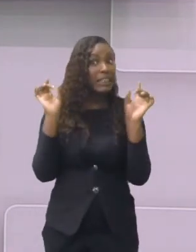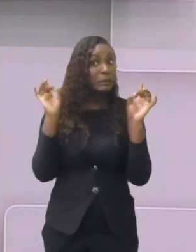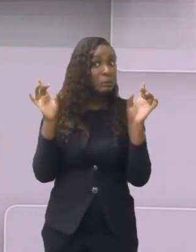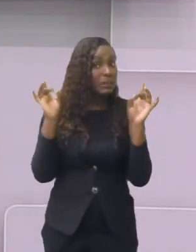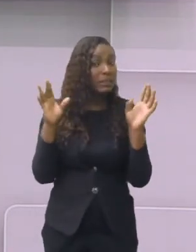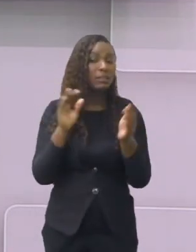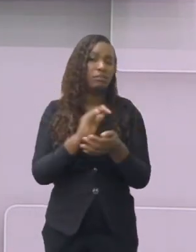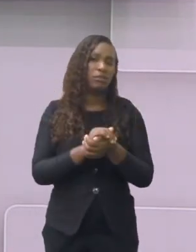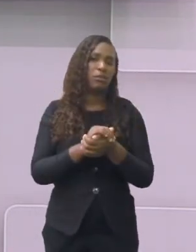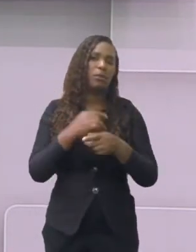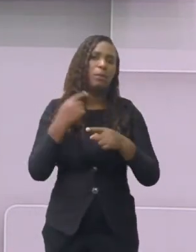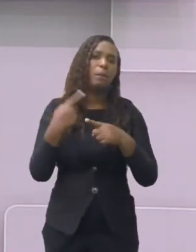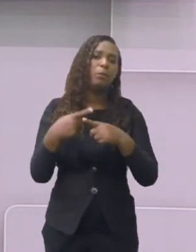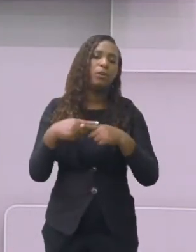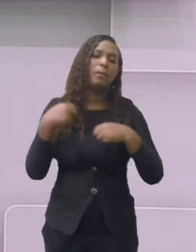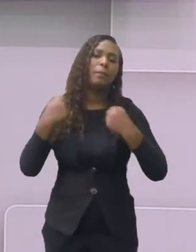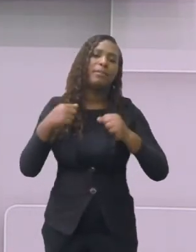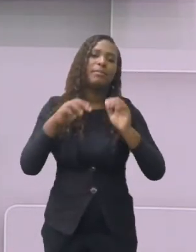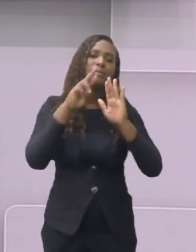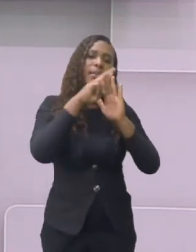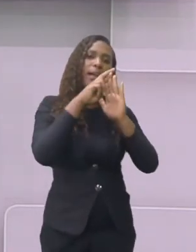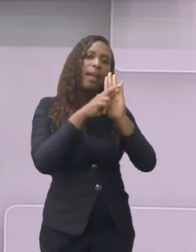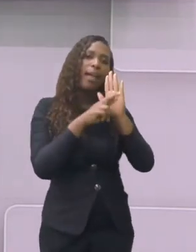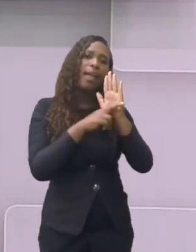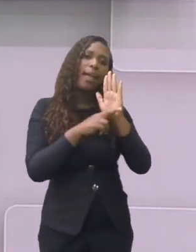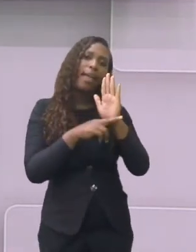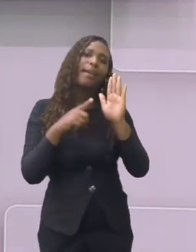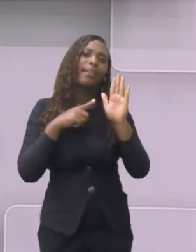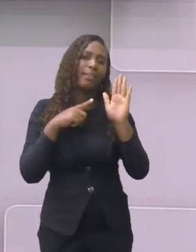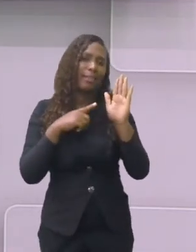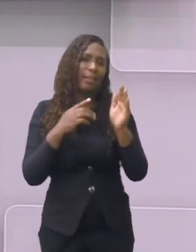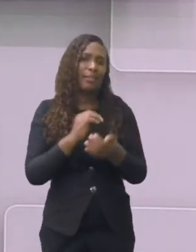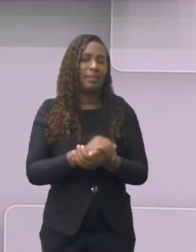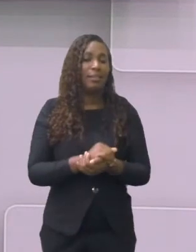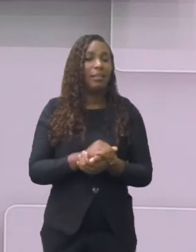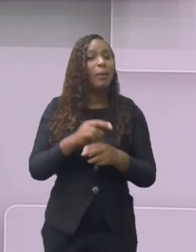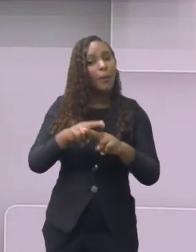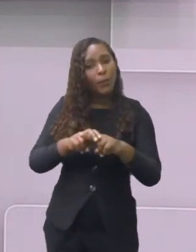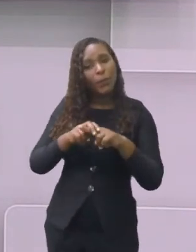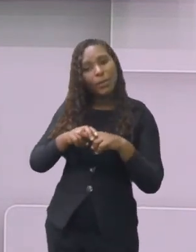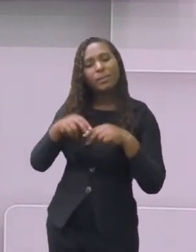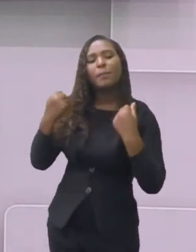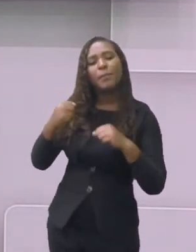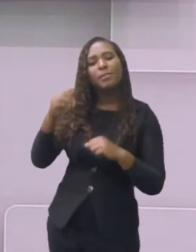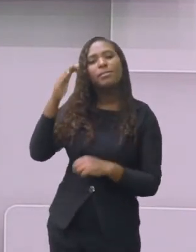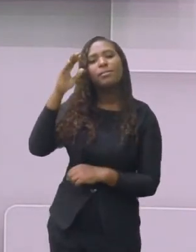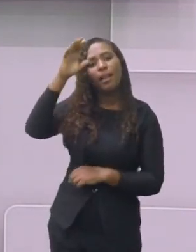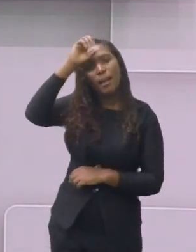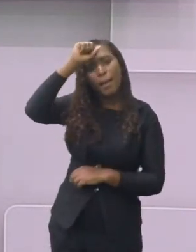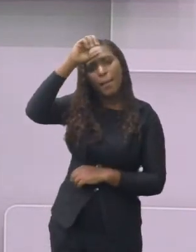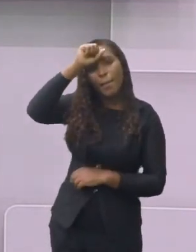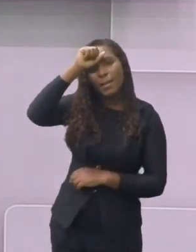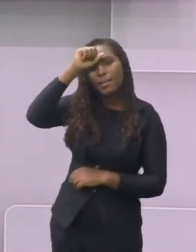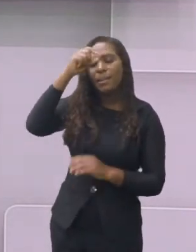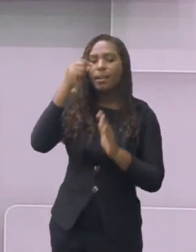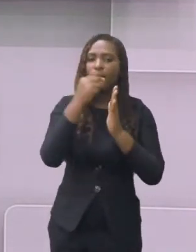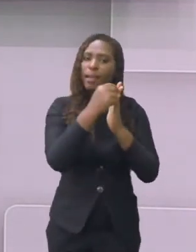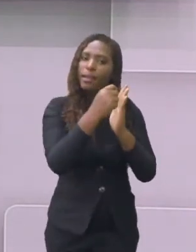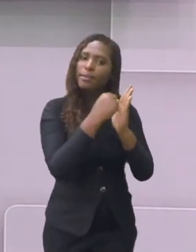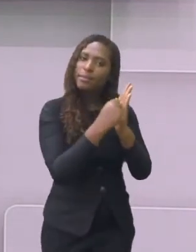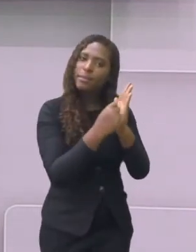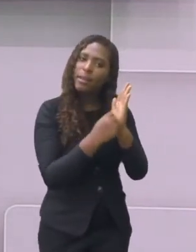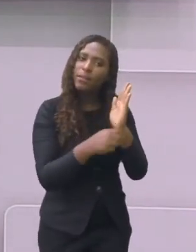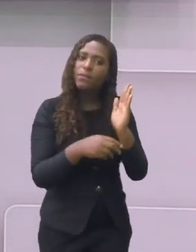de organização desse gênero textual. Portanto, é preciso aprender, sim, a escrever uma boa receita, a entender